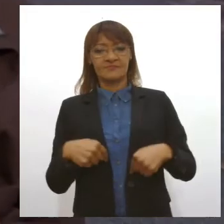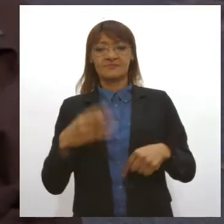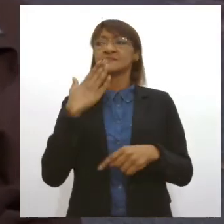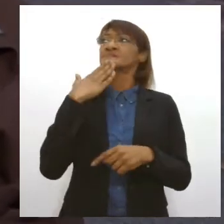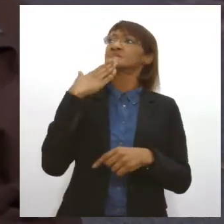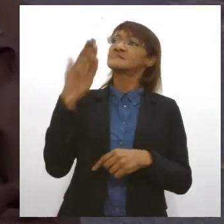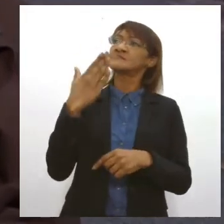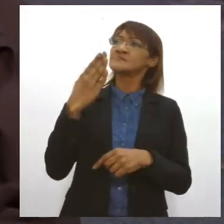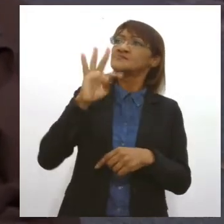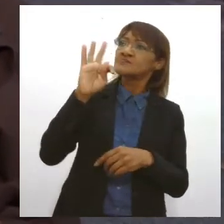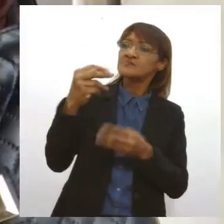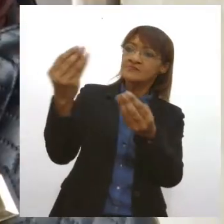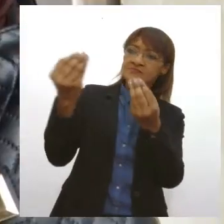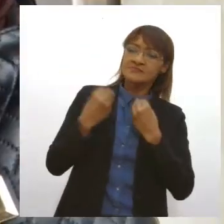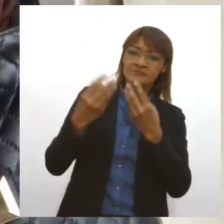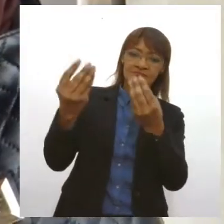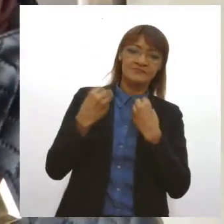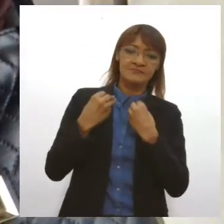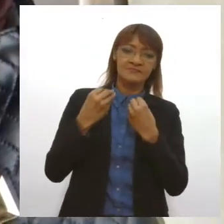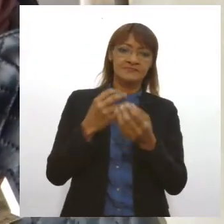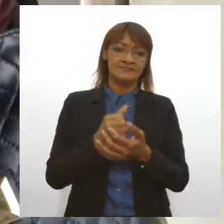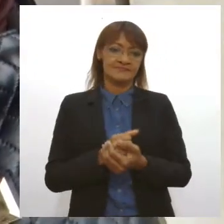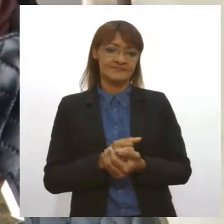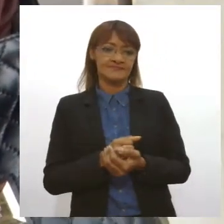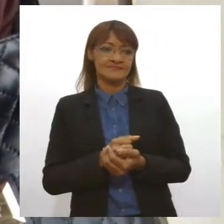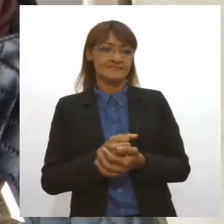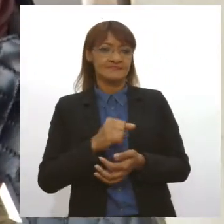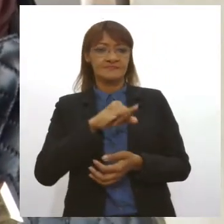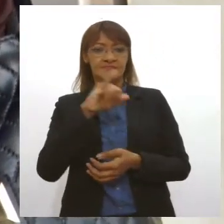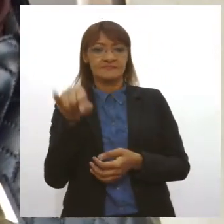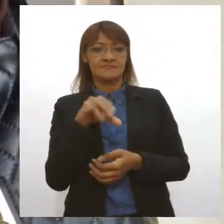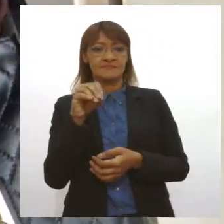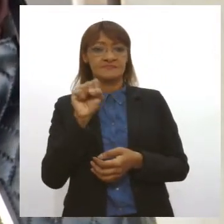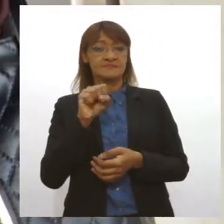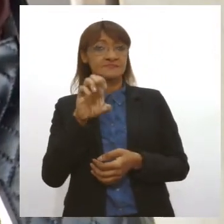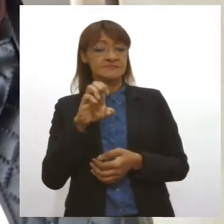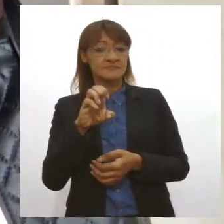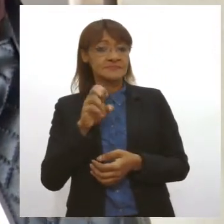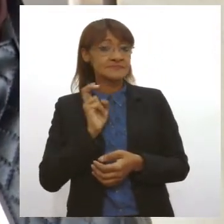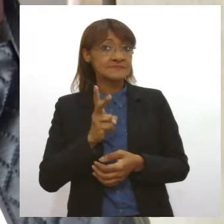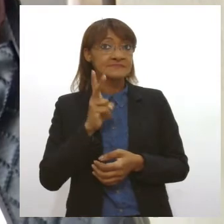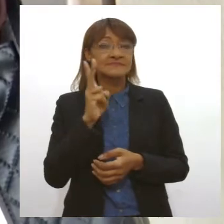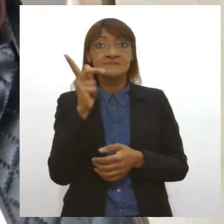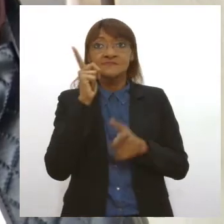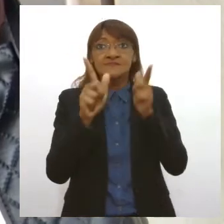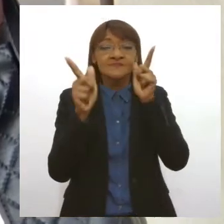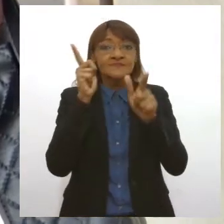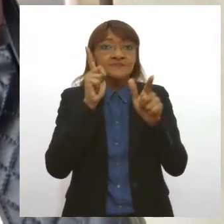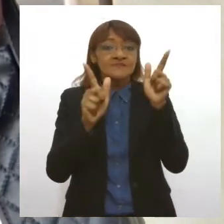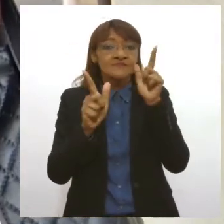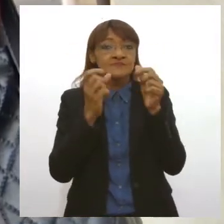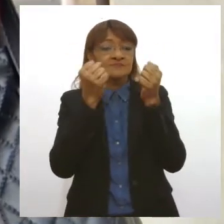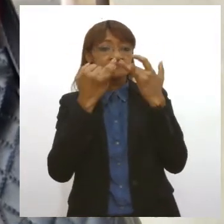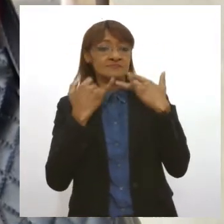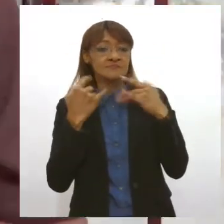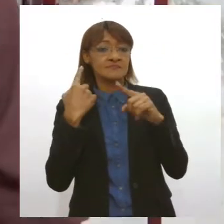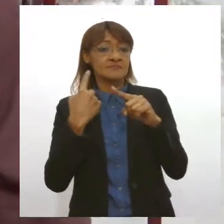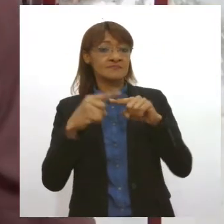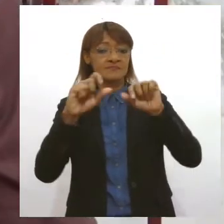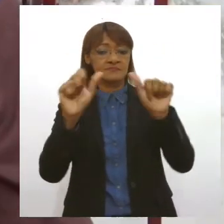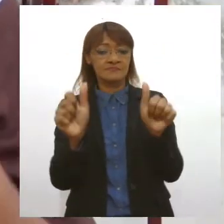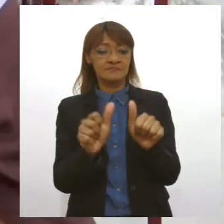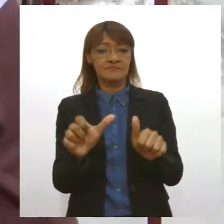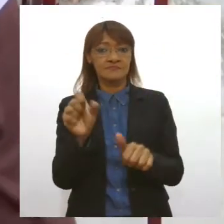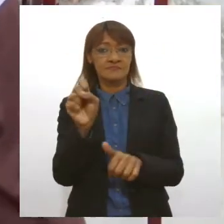me recontribui. Josi diz que foram muitas as graças alcançadas por obra de Santo Antônio.